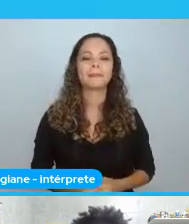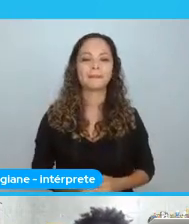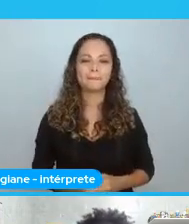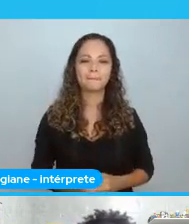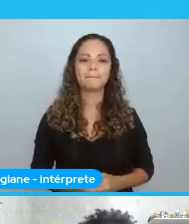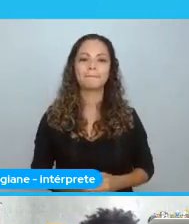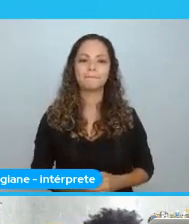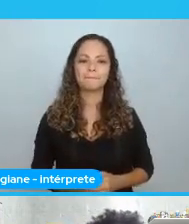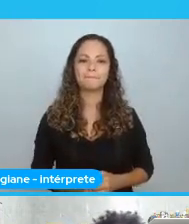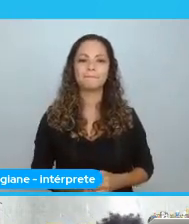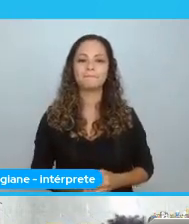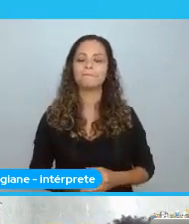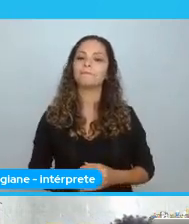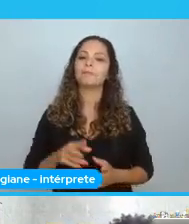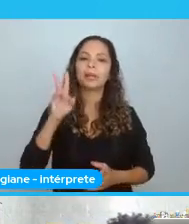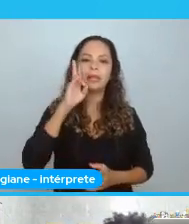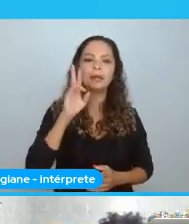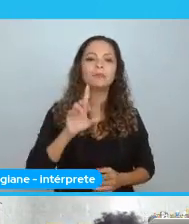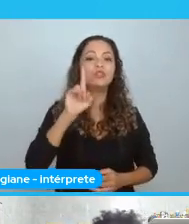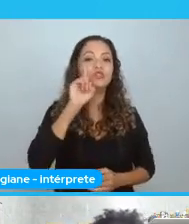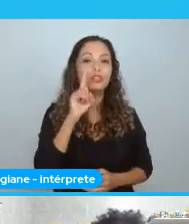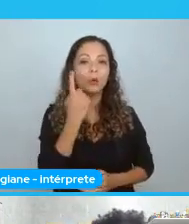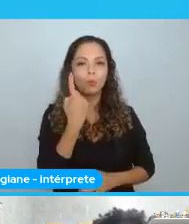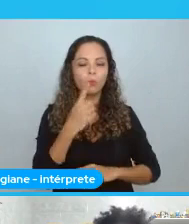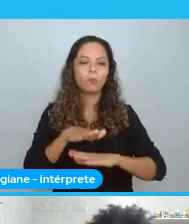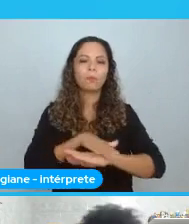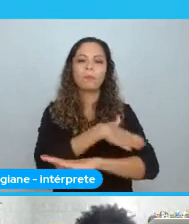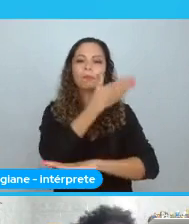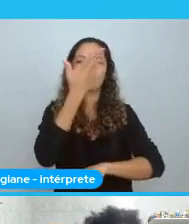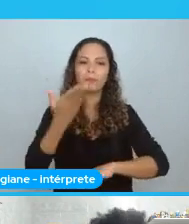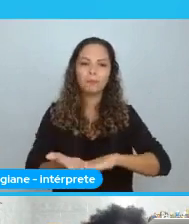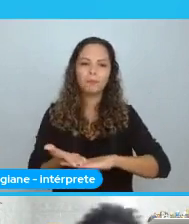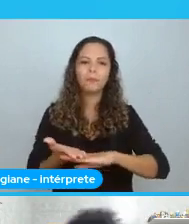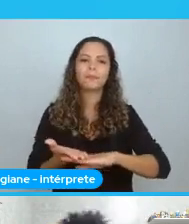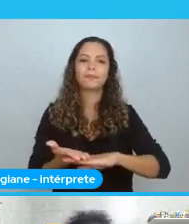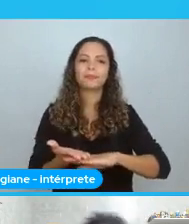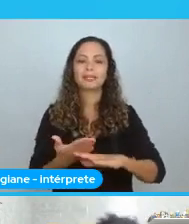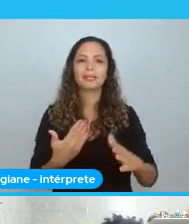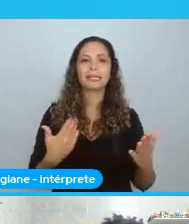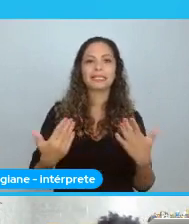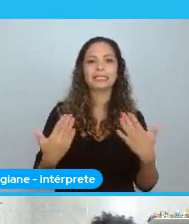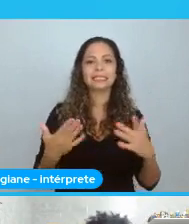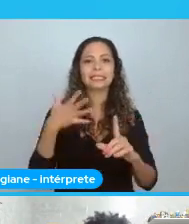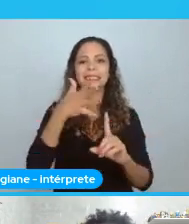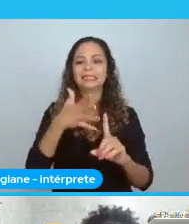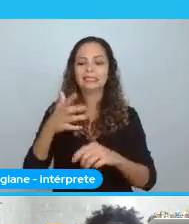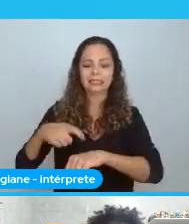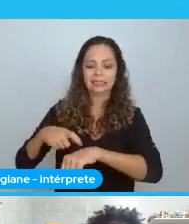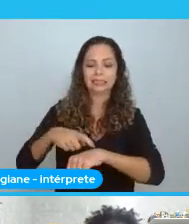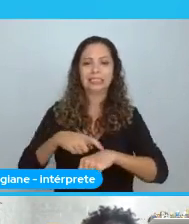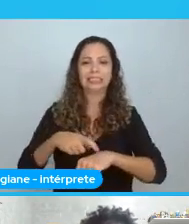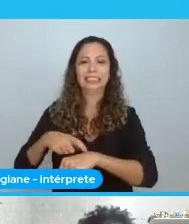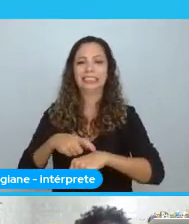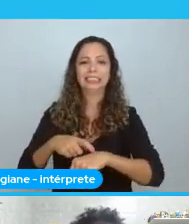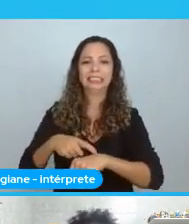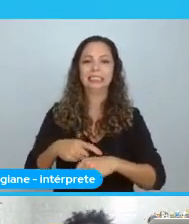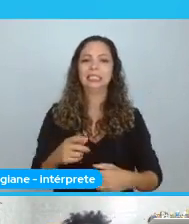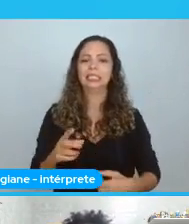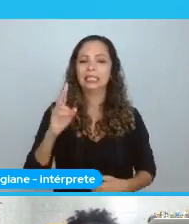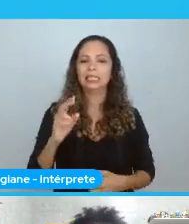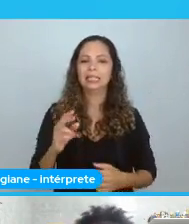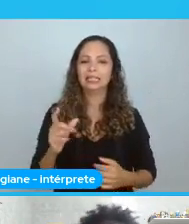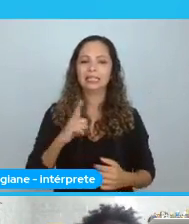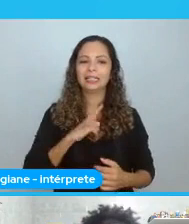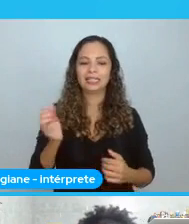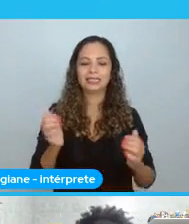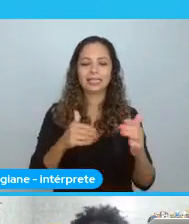das Faleias. Durou um dia. E aí, eu cheguei. Eu estou conversando aqui, olhando para o relógio para dar tempo para terminar. Eu pensei. Eu só fiz 20 slides. Não vai